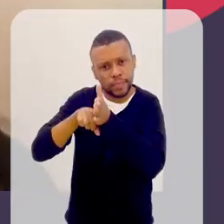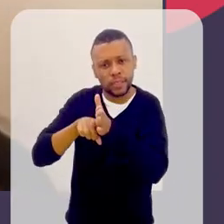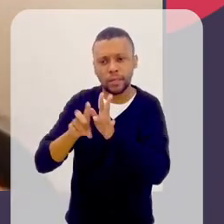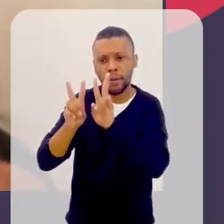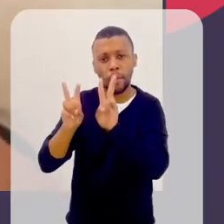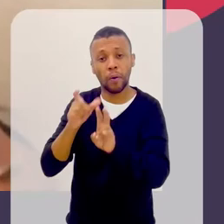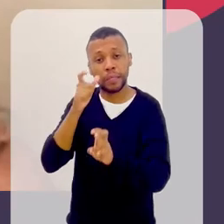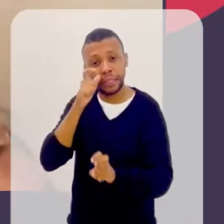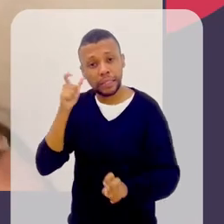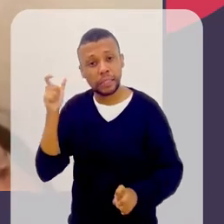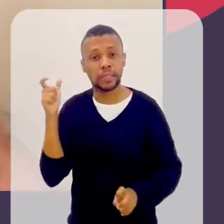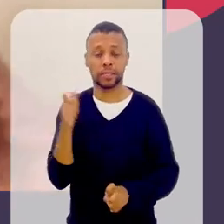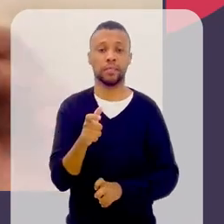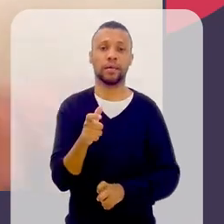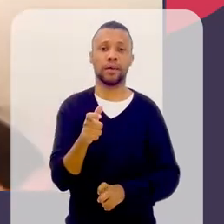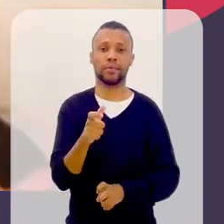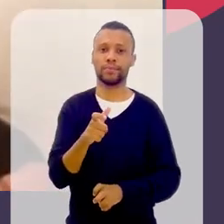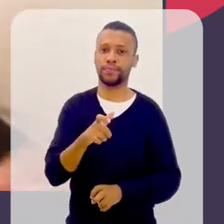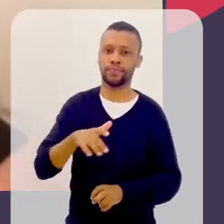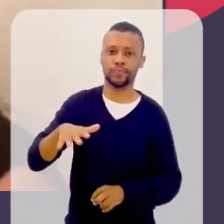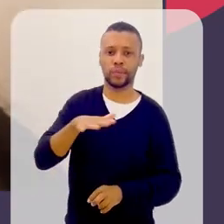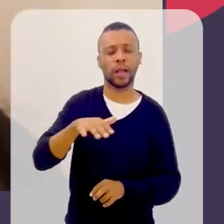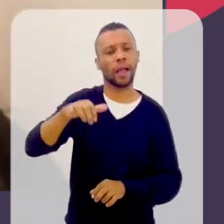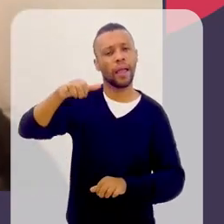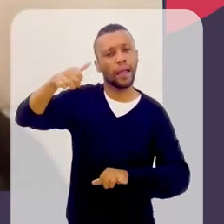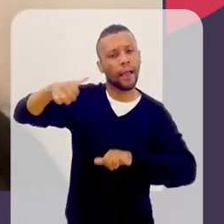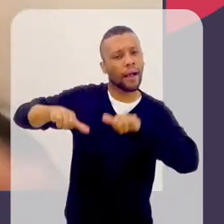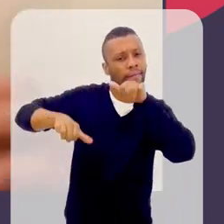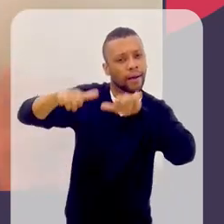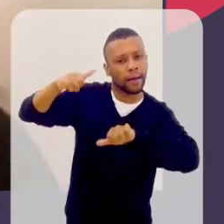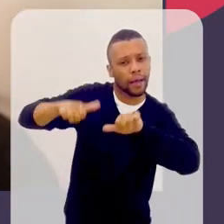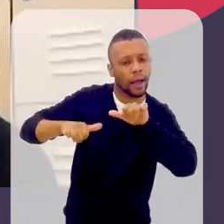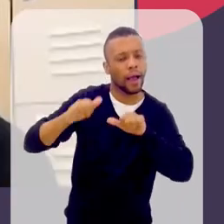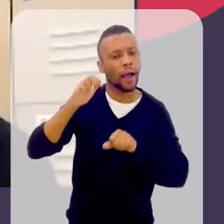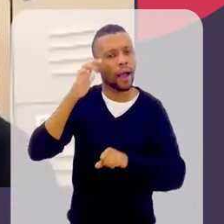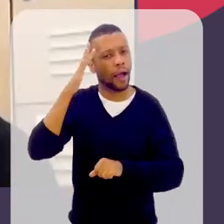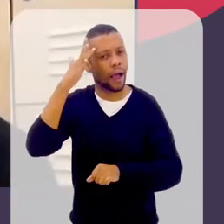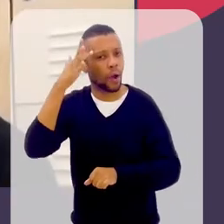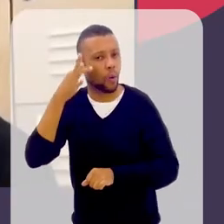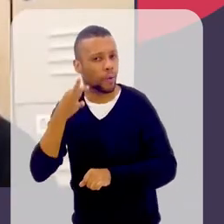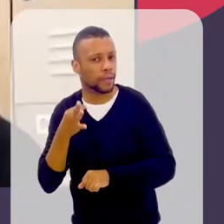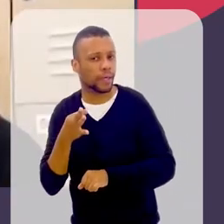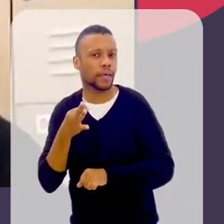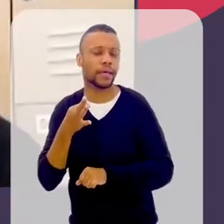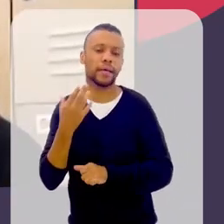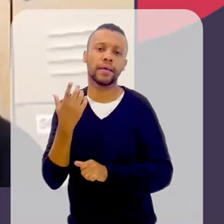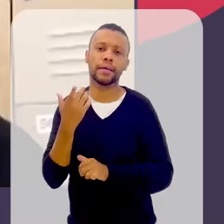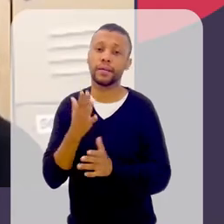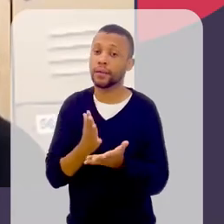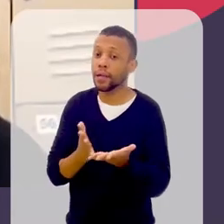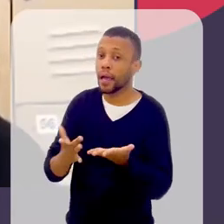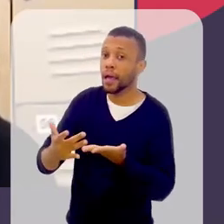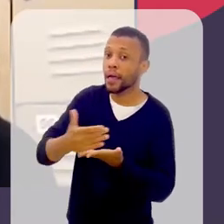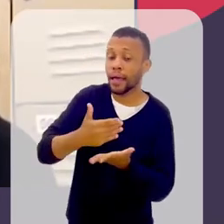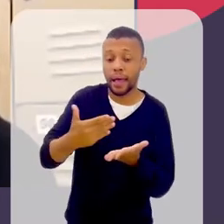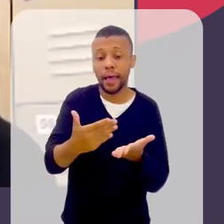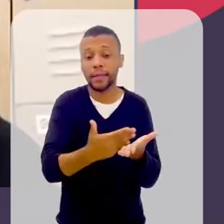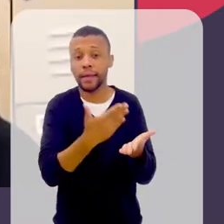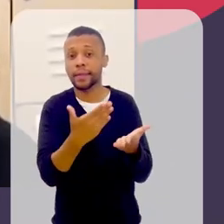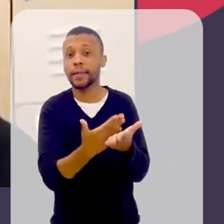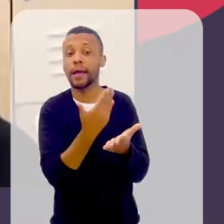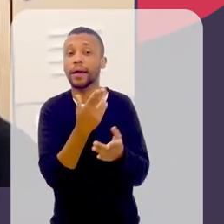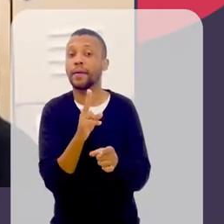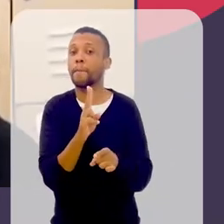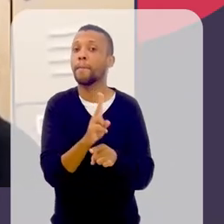de pesquisa esteja interessado em avaliar e entender, em resgatar e